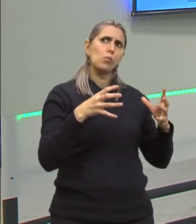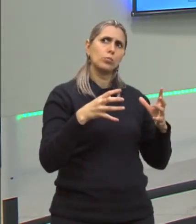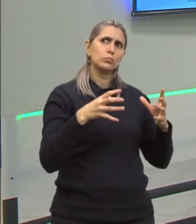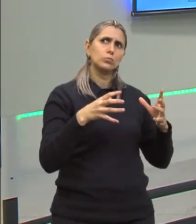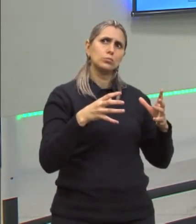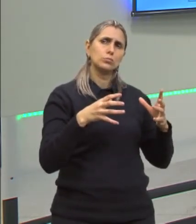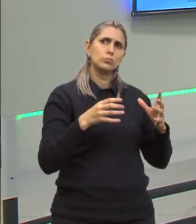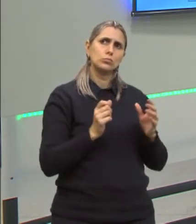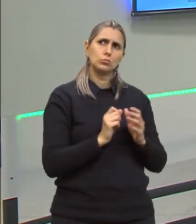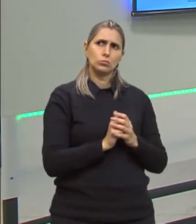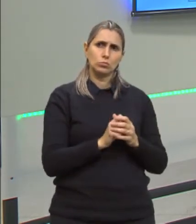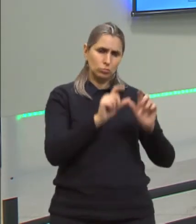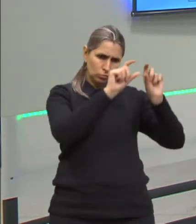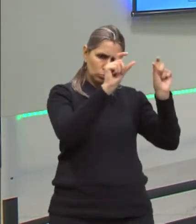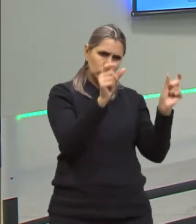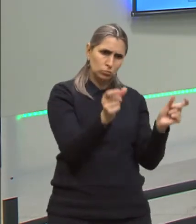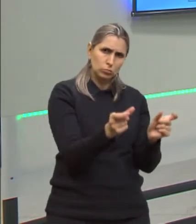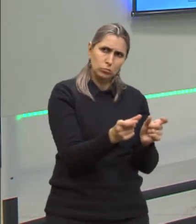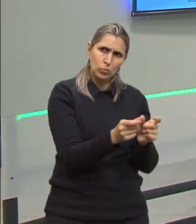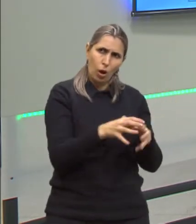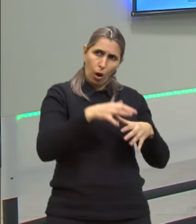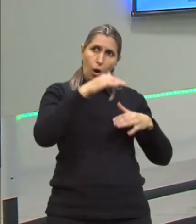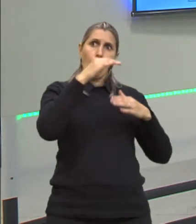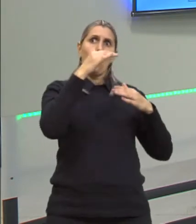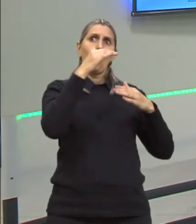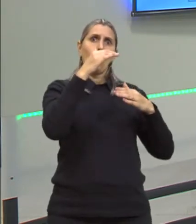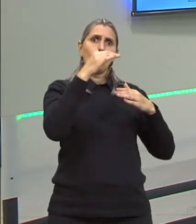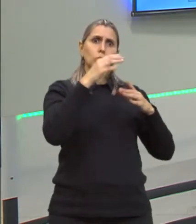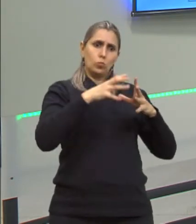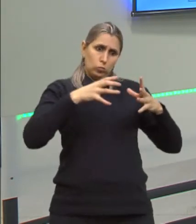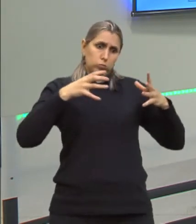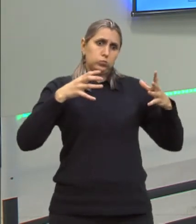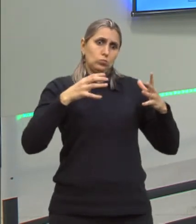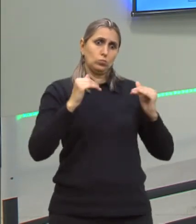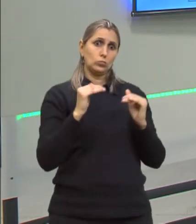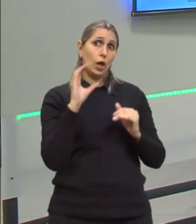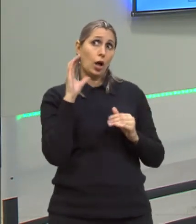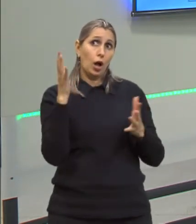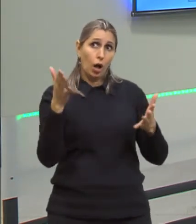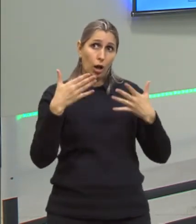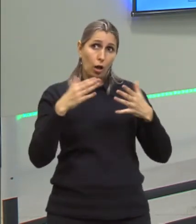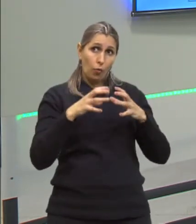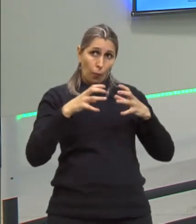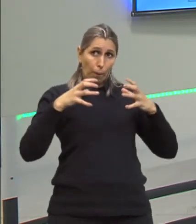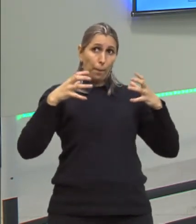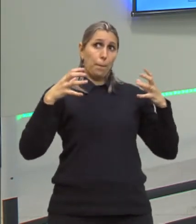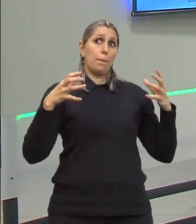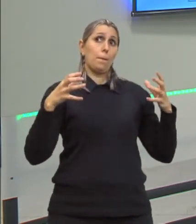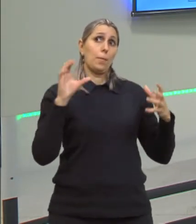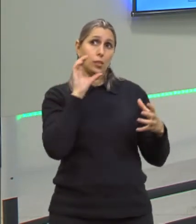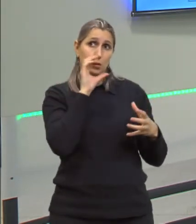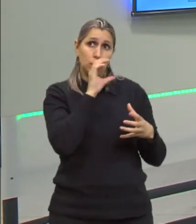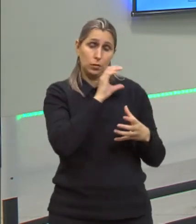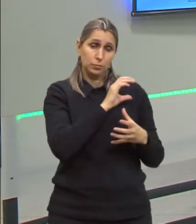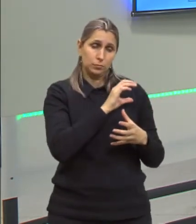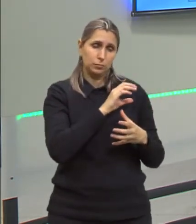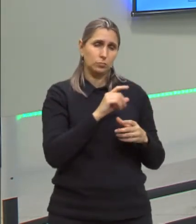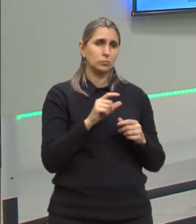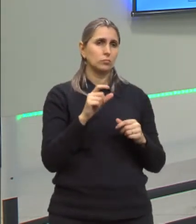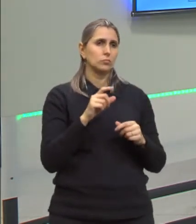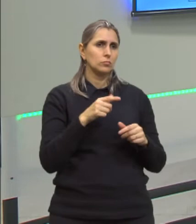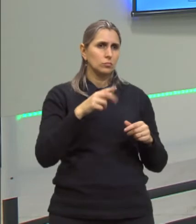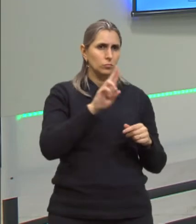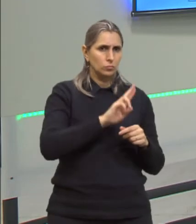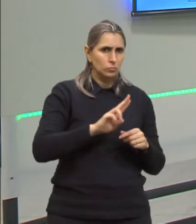bem alto, porque vai estar aquecido, vai dilatar bastante. Se você encher o pneu